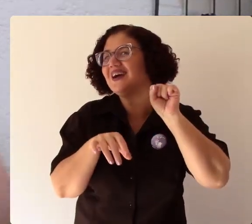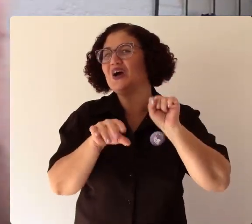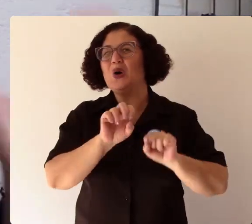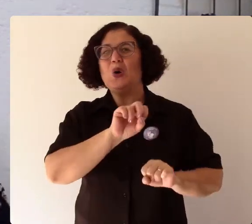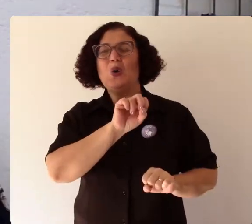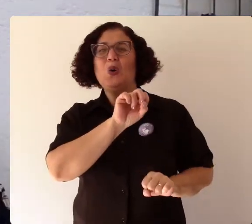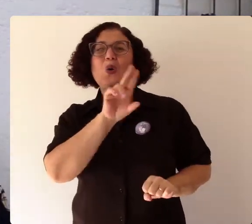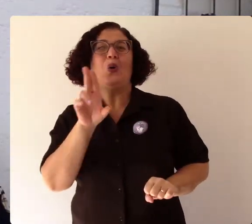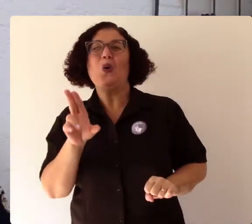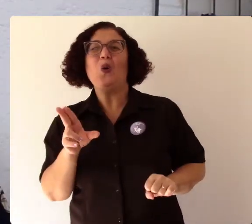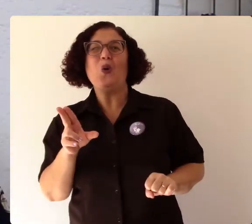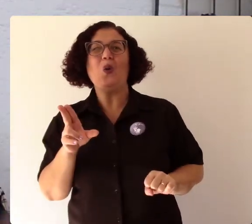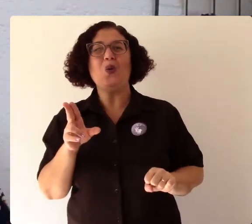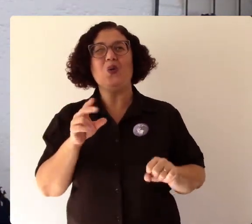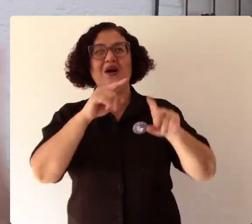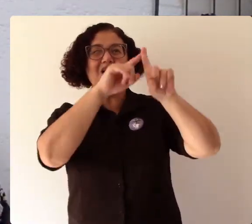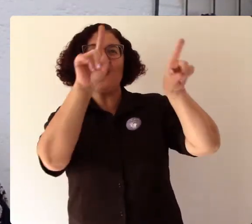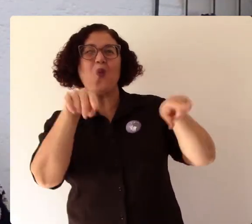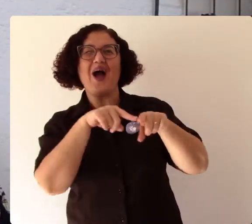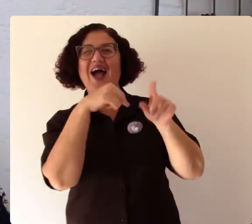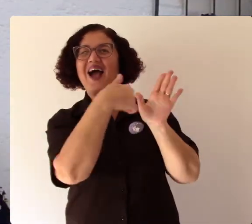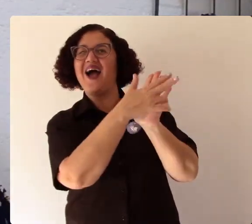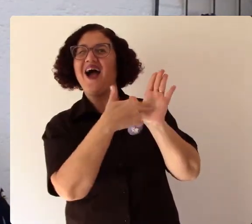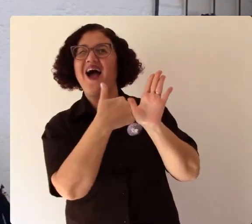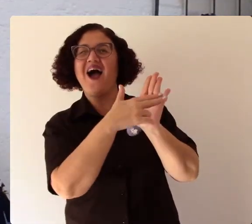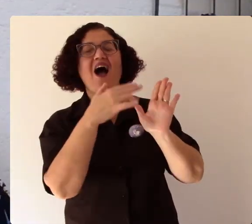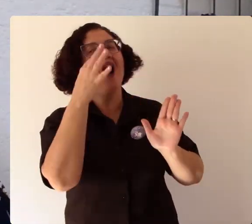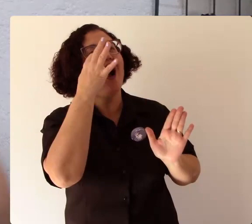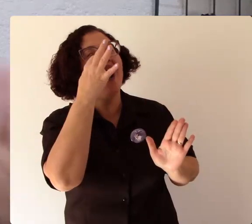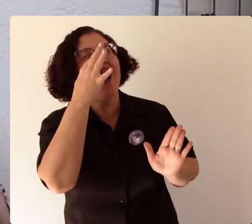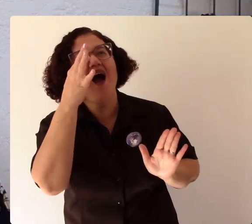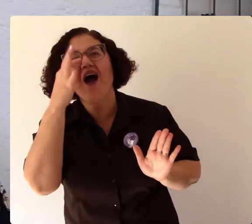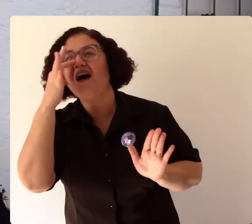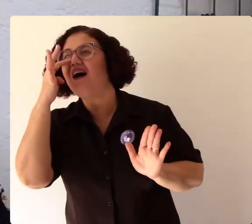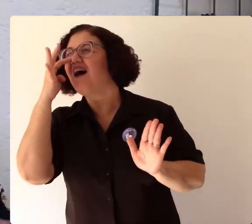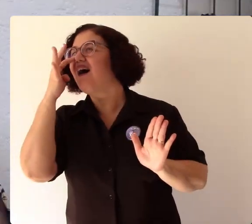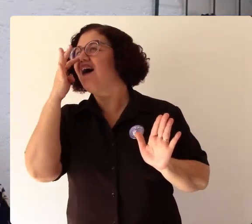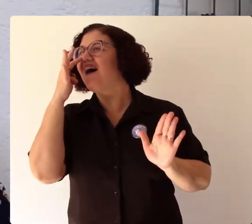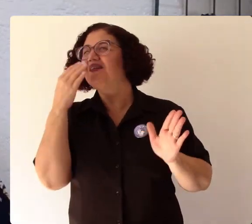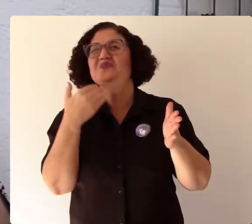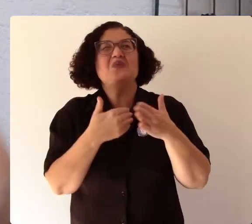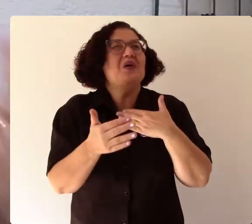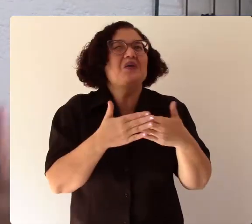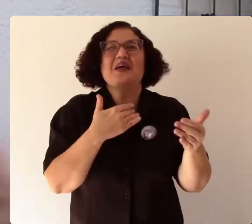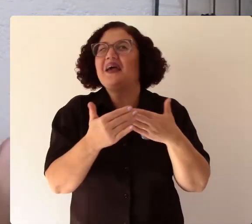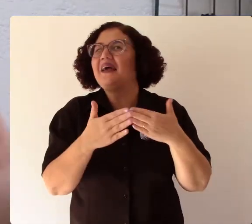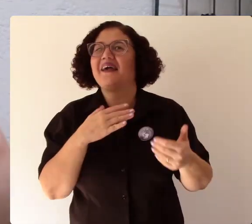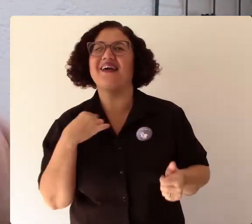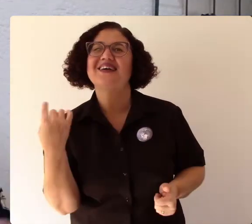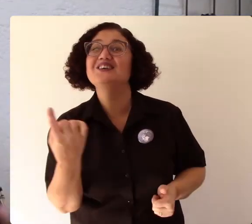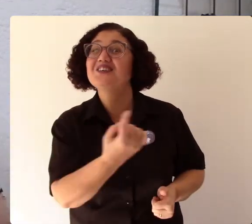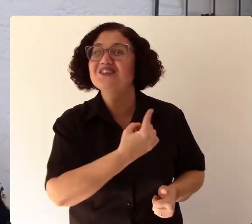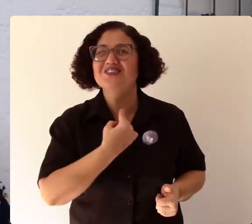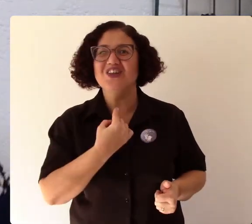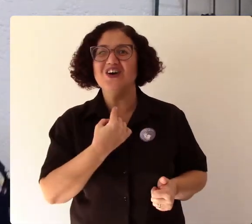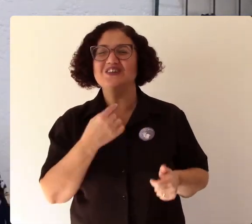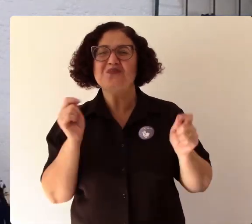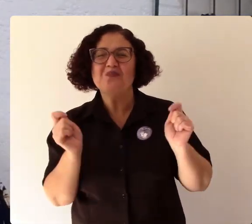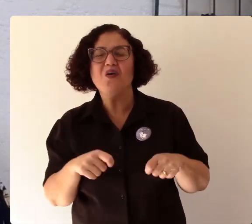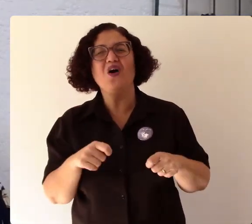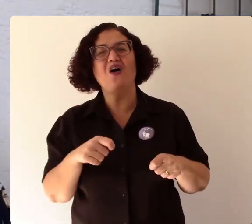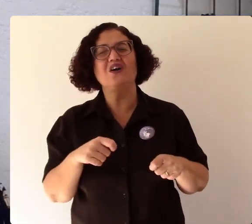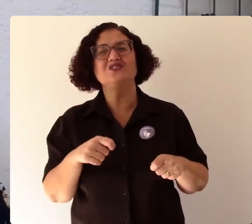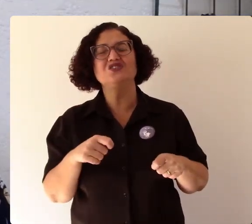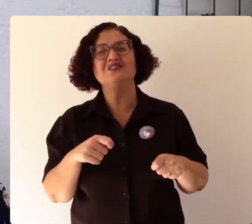está numa exposição de artes plásticas seja o qualquer um de nós que